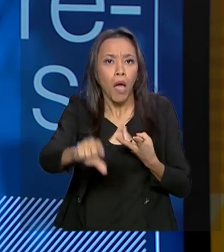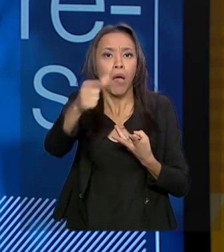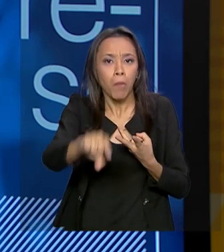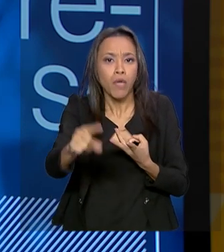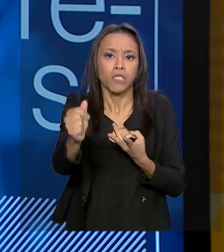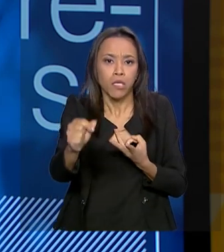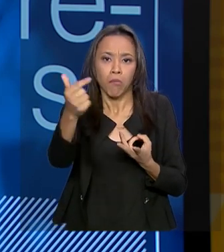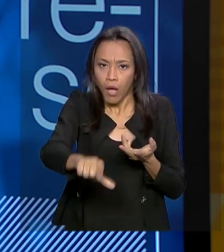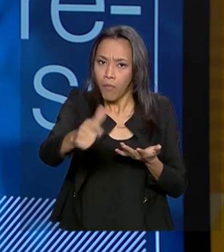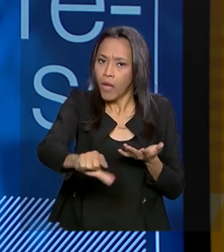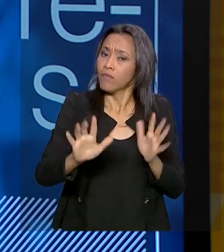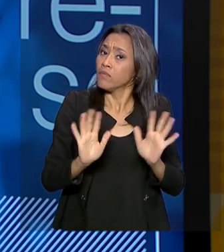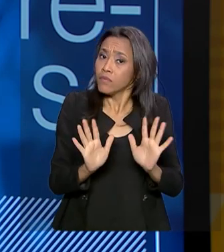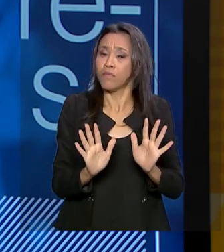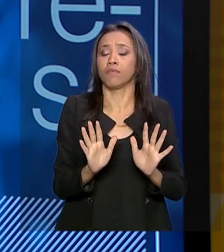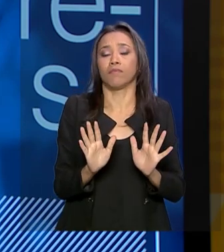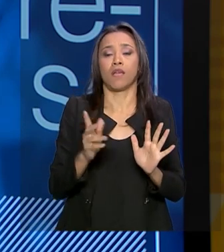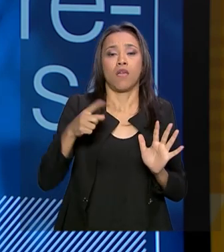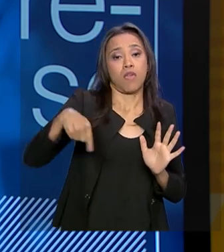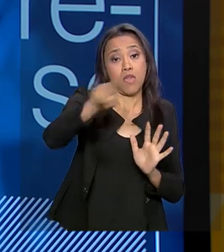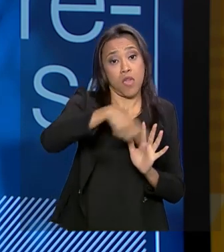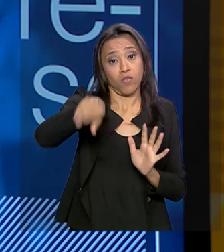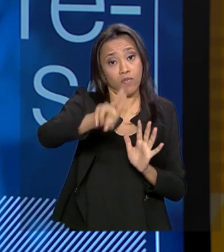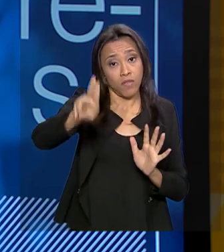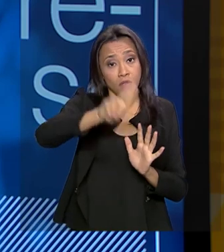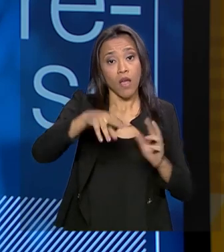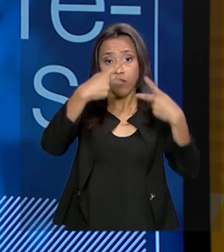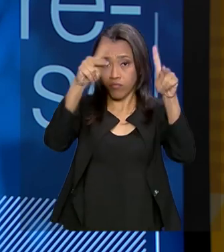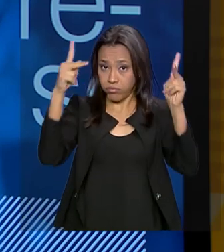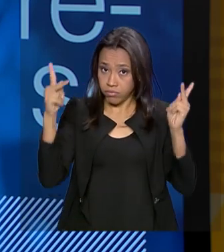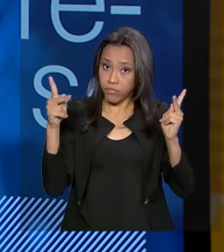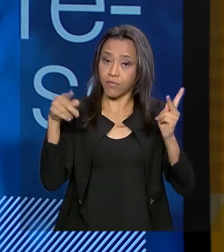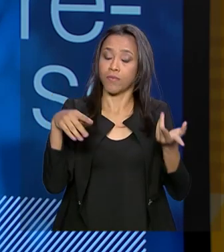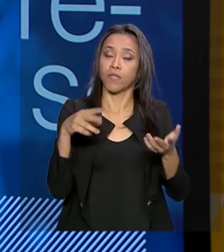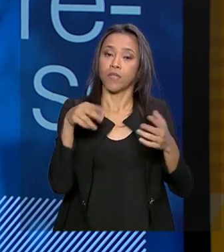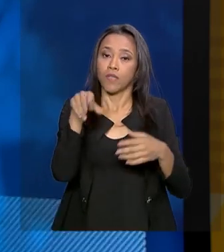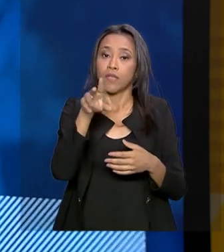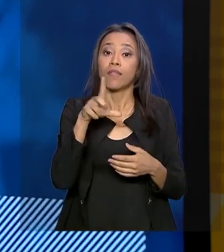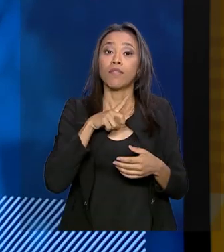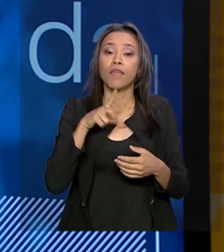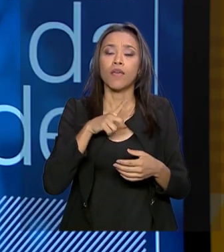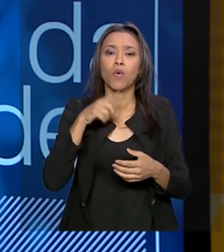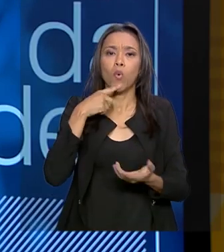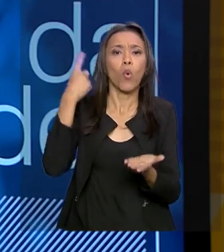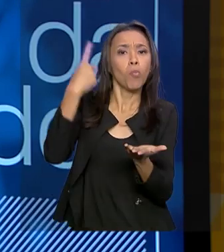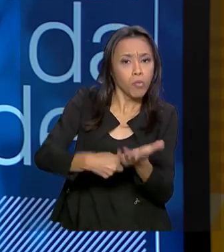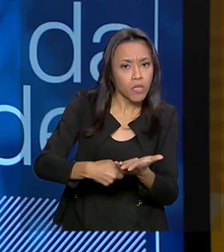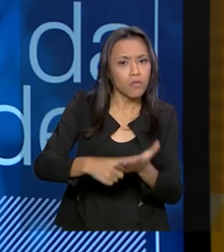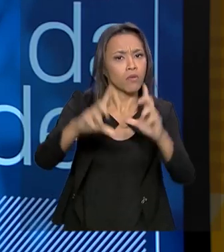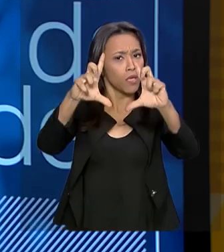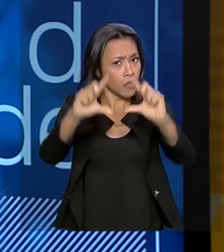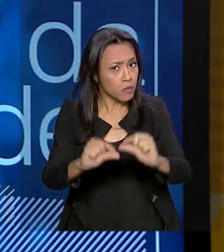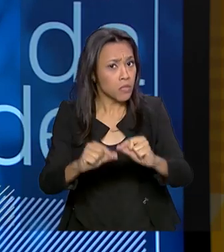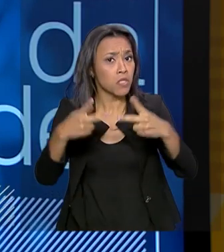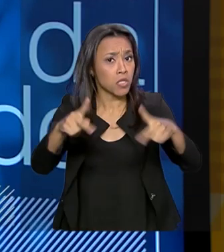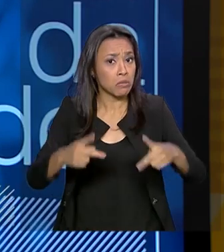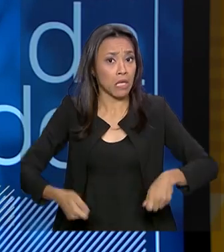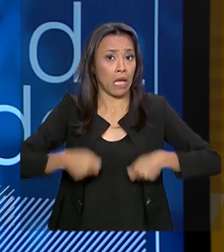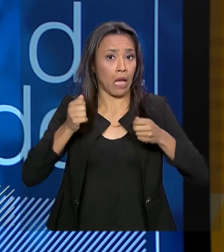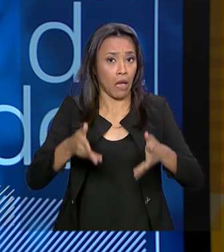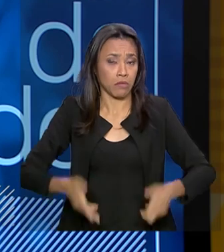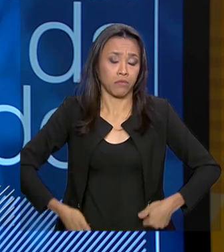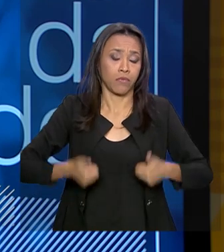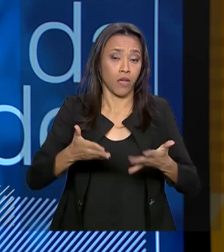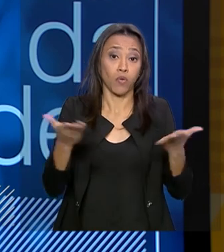que as instituições federais de ensino superior tenham também comprometimento com a redução da despesa. Hoje, a despesa de pessoal